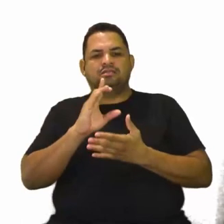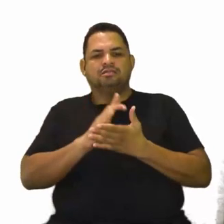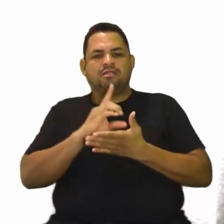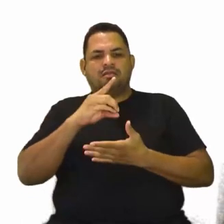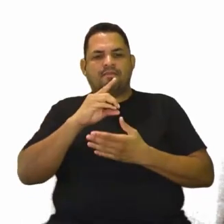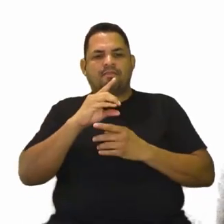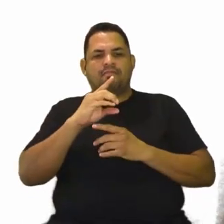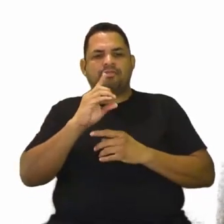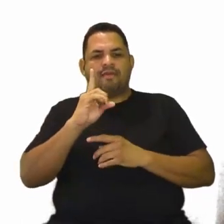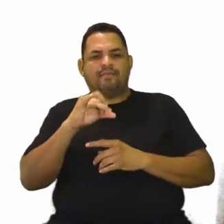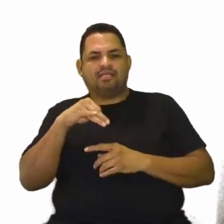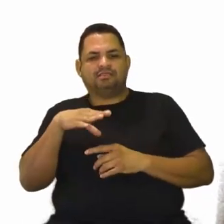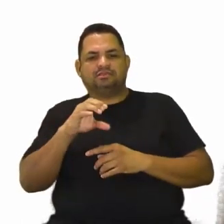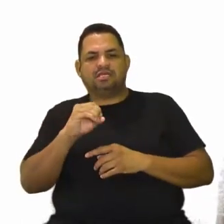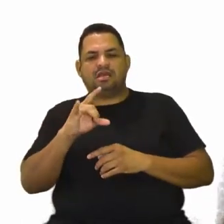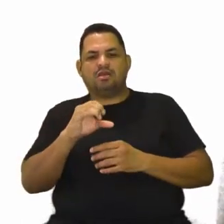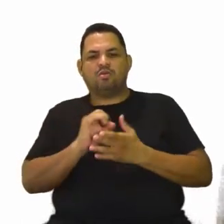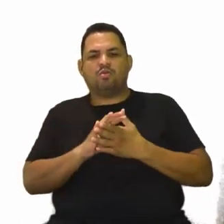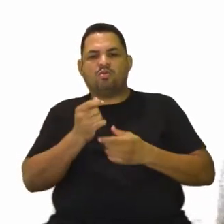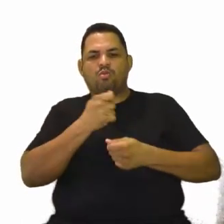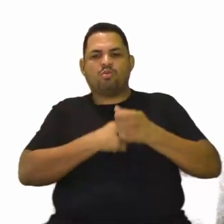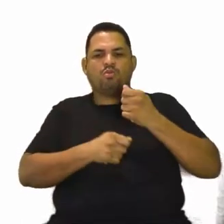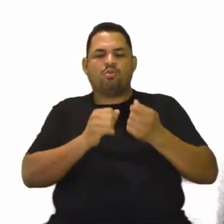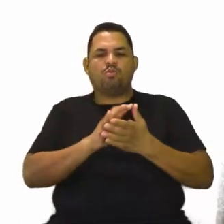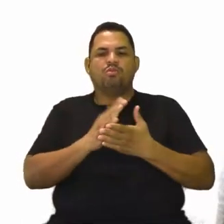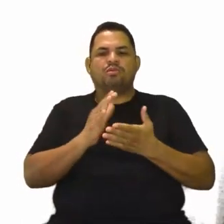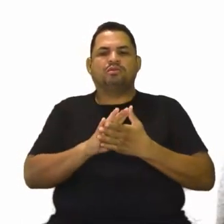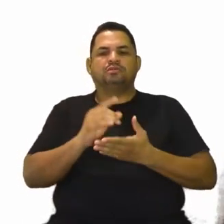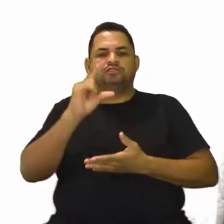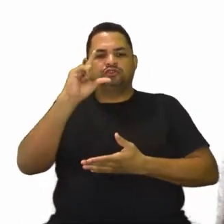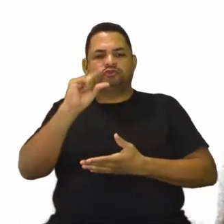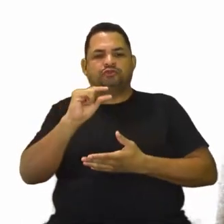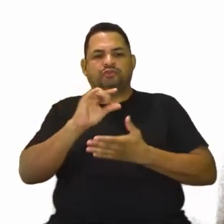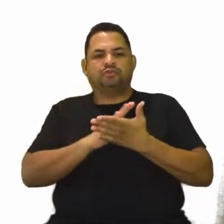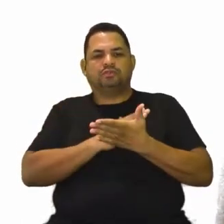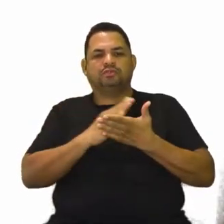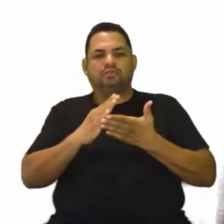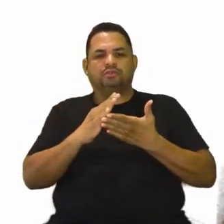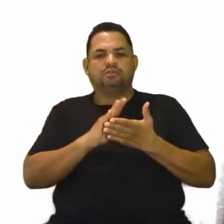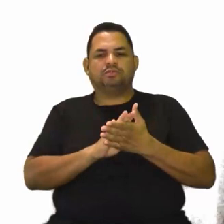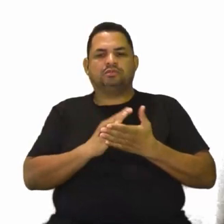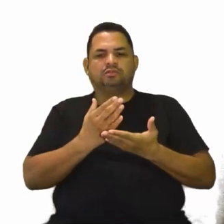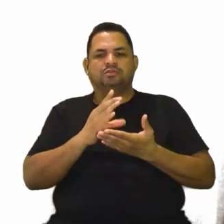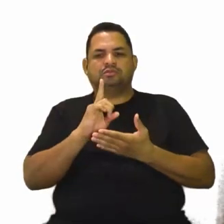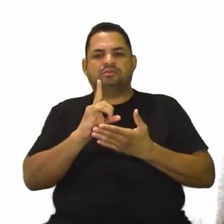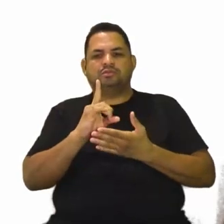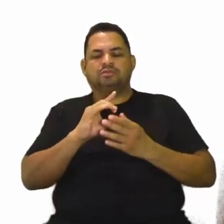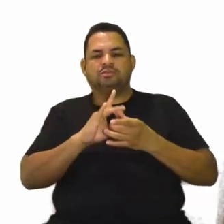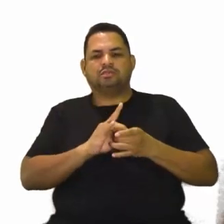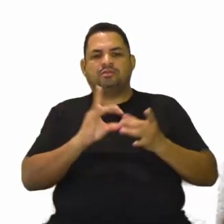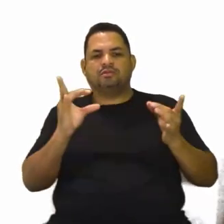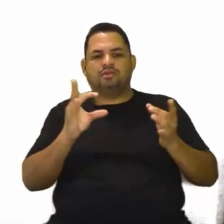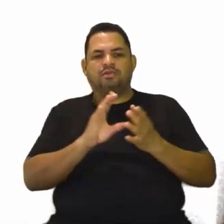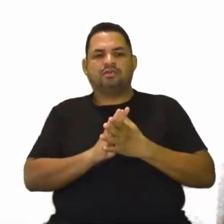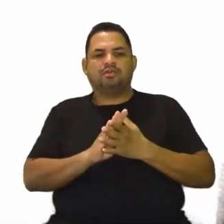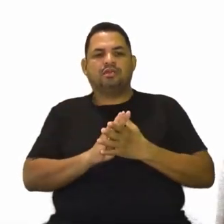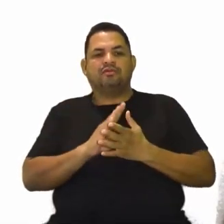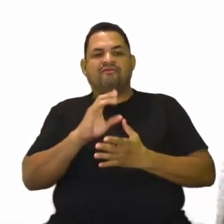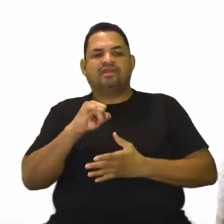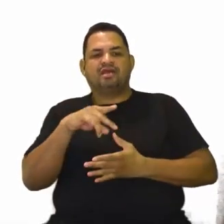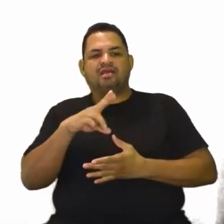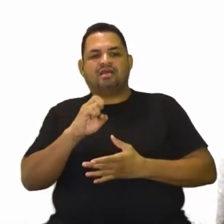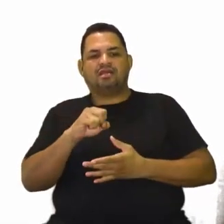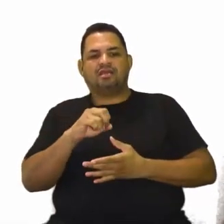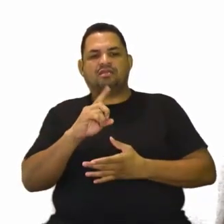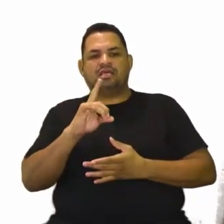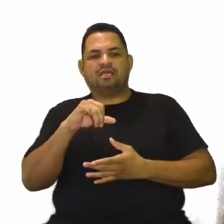Estados Unidos começou a ser diminuída com a eleição do democrata Frank Delano Roosevelt e a